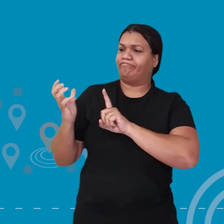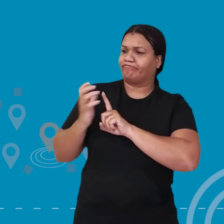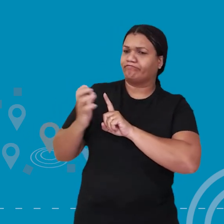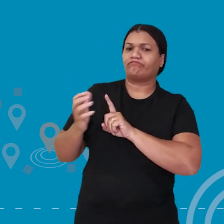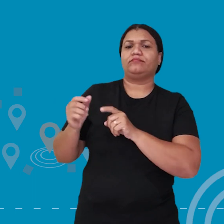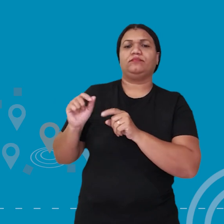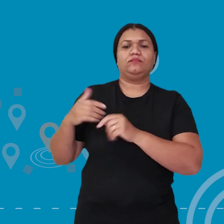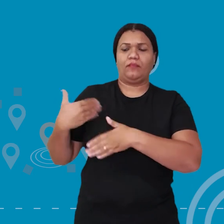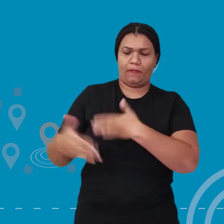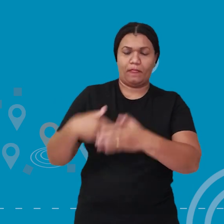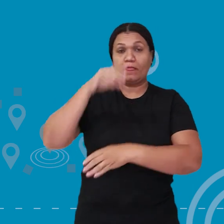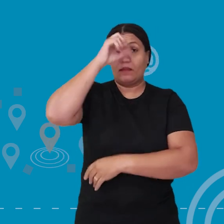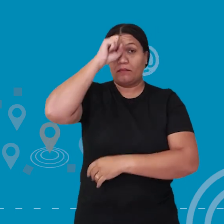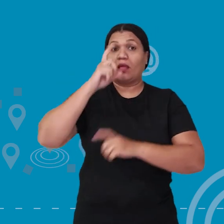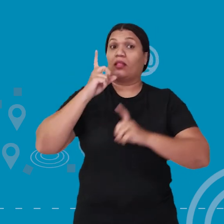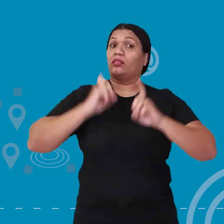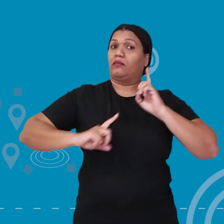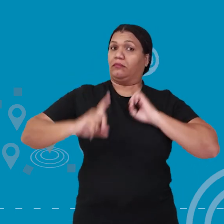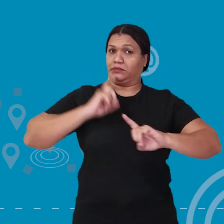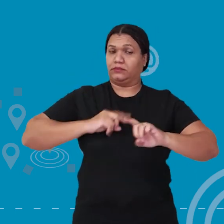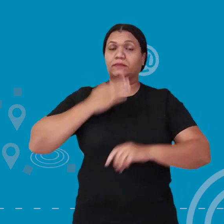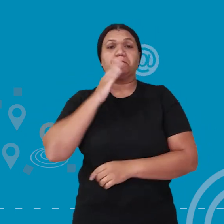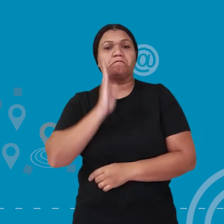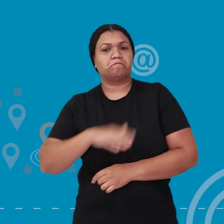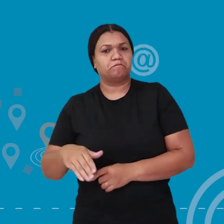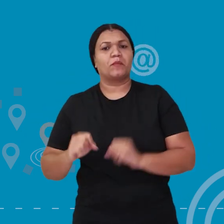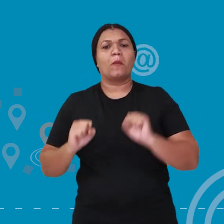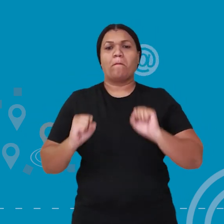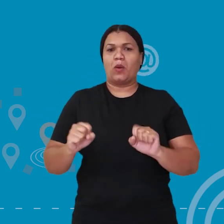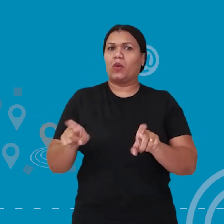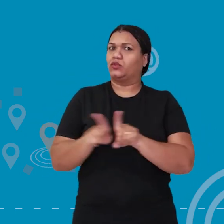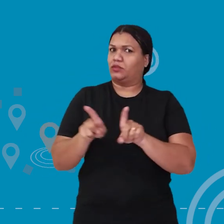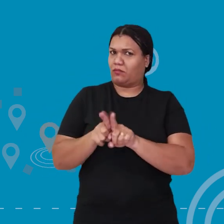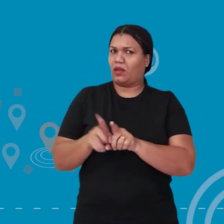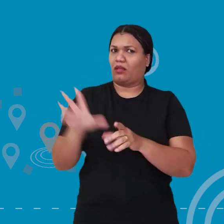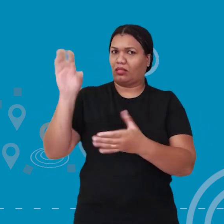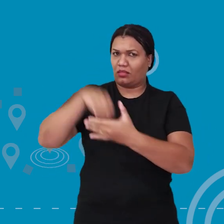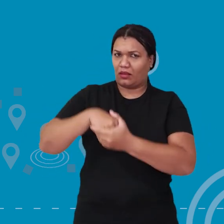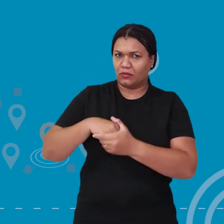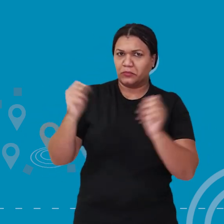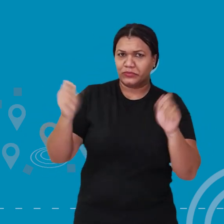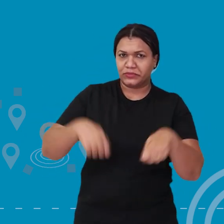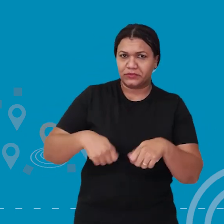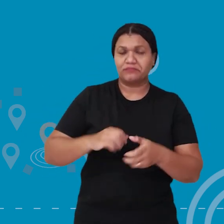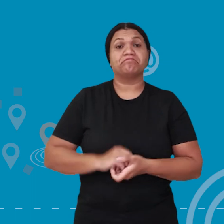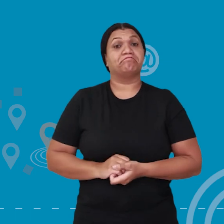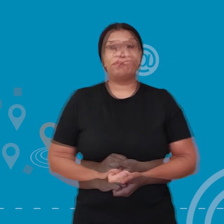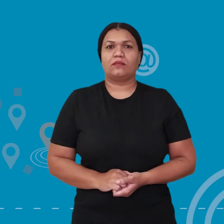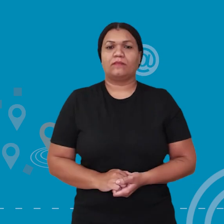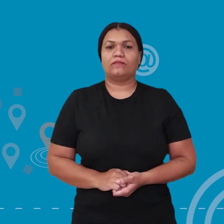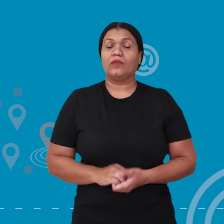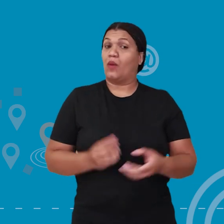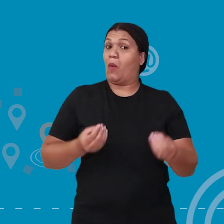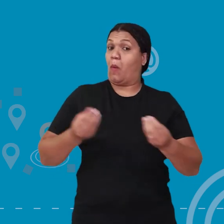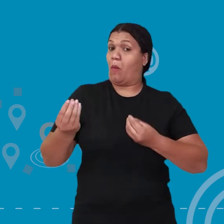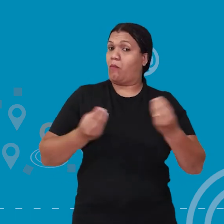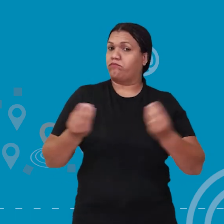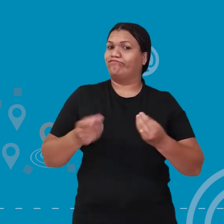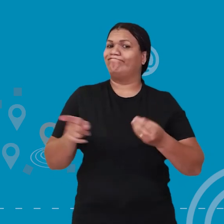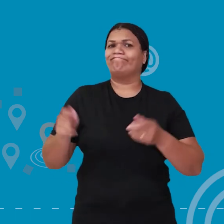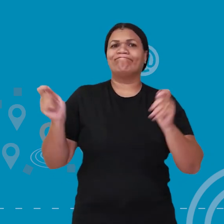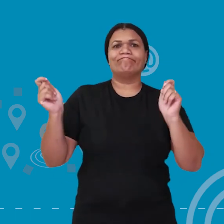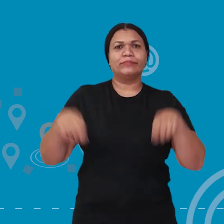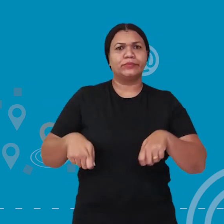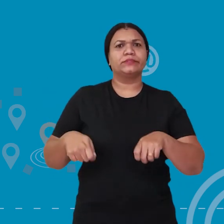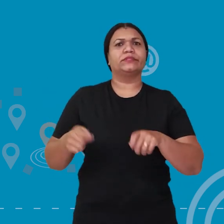podem interferir no processo de aprendizagem, a depressão infantil pode ser considerada um deles? E como